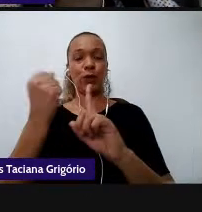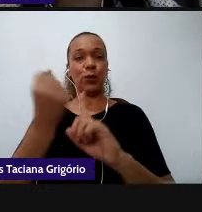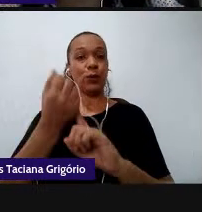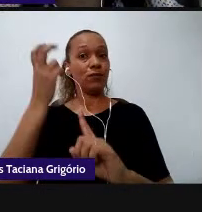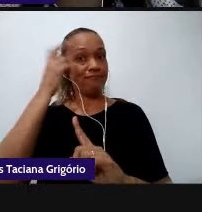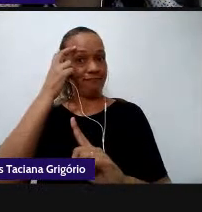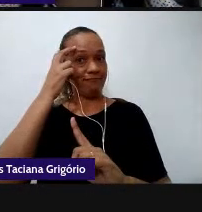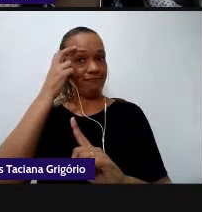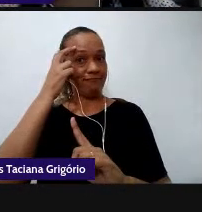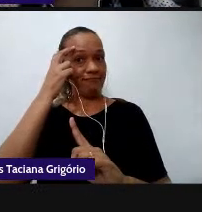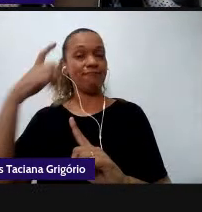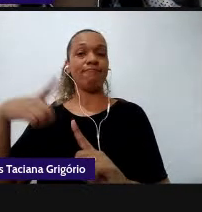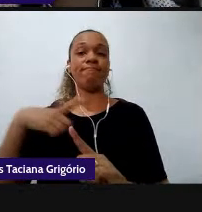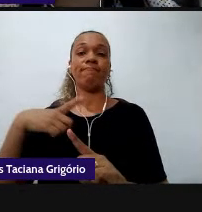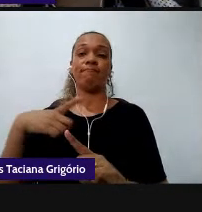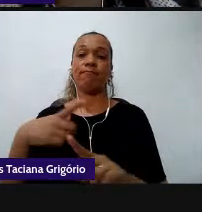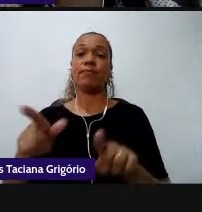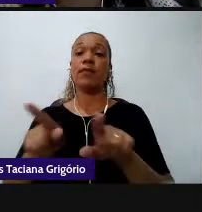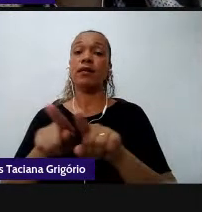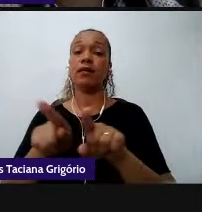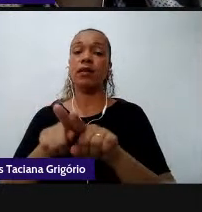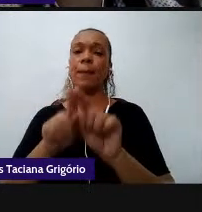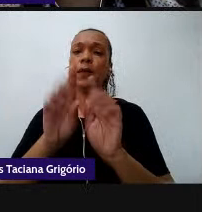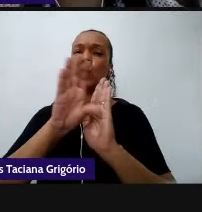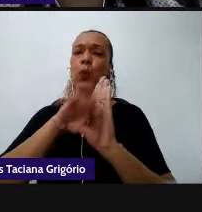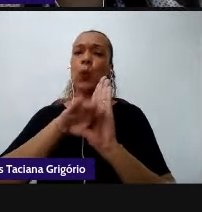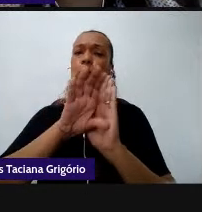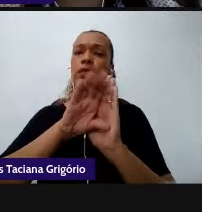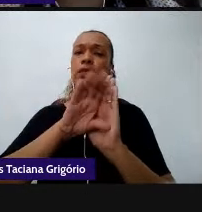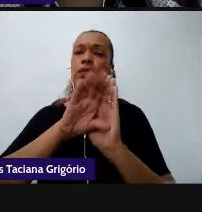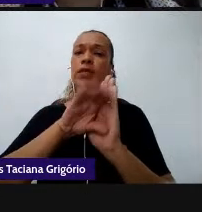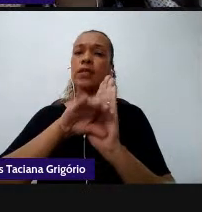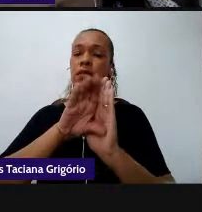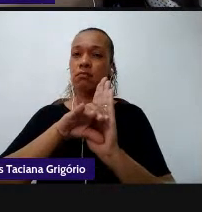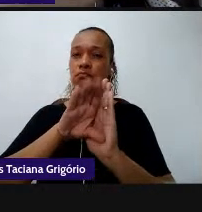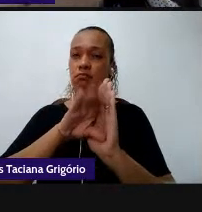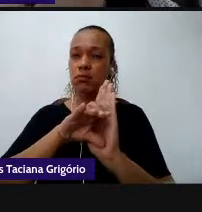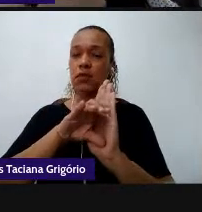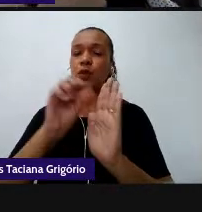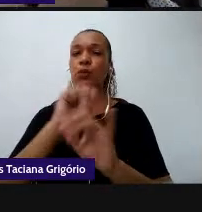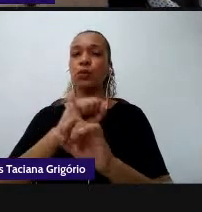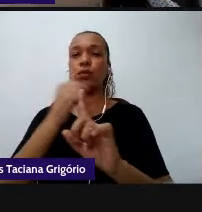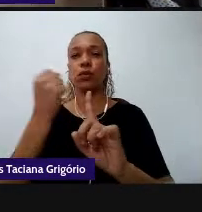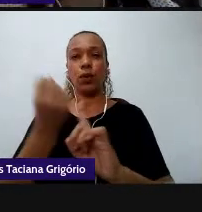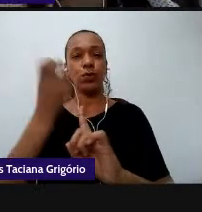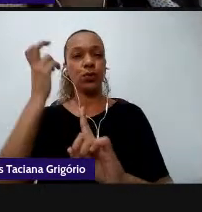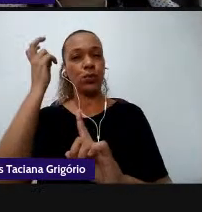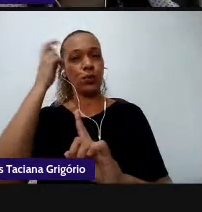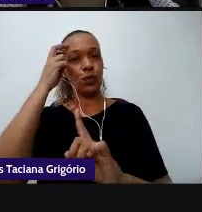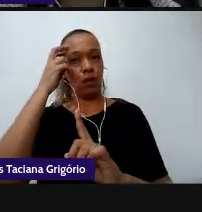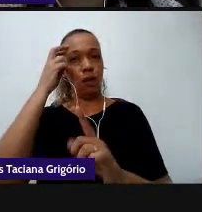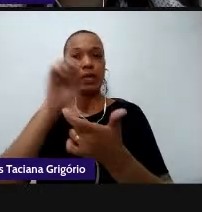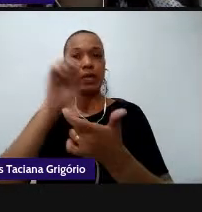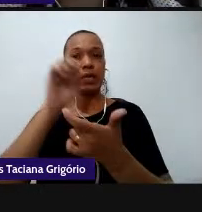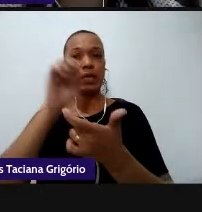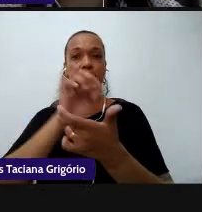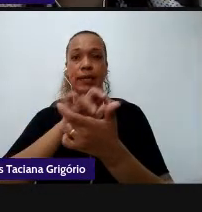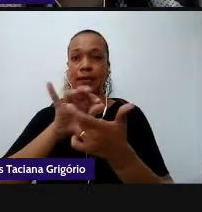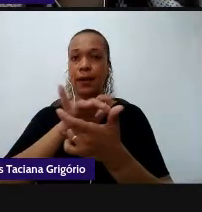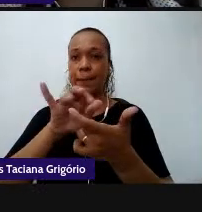envolvido esse conceito sociocultural de letramento um conceito mais